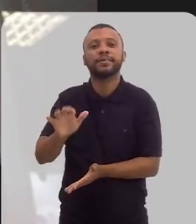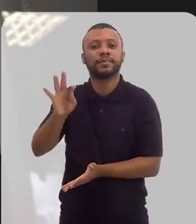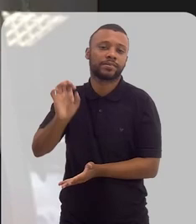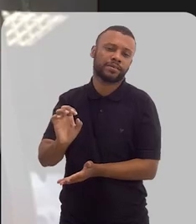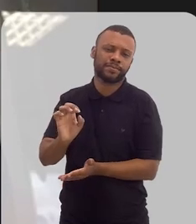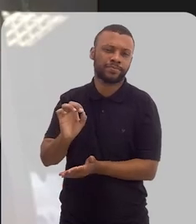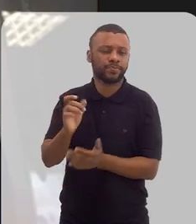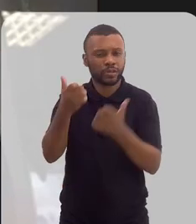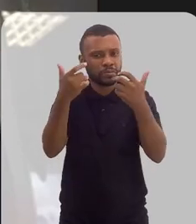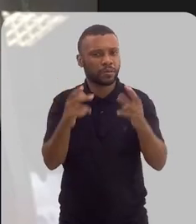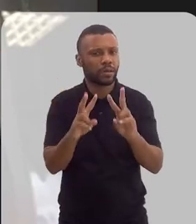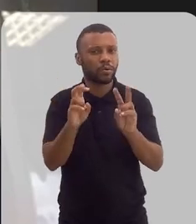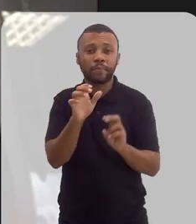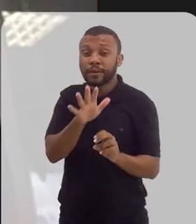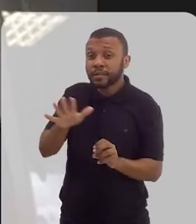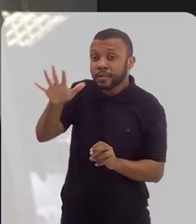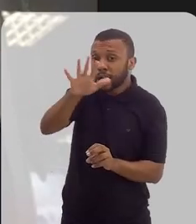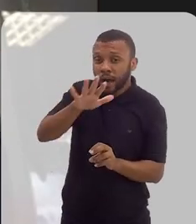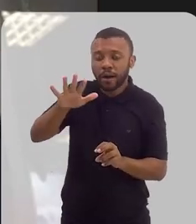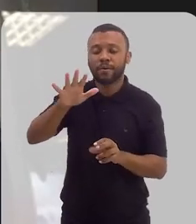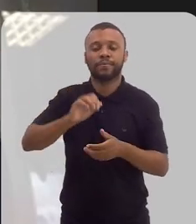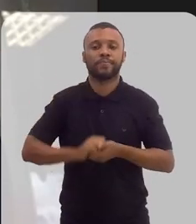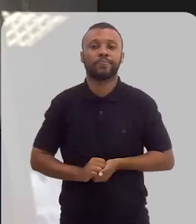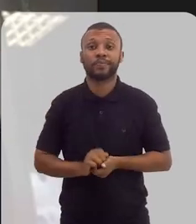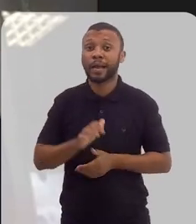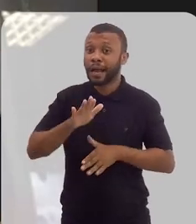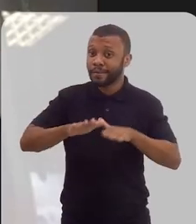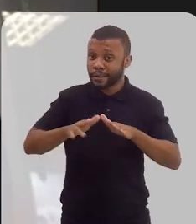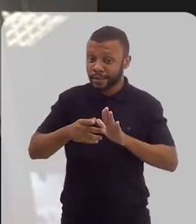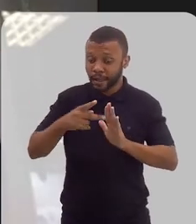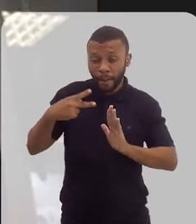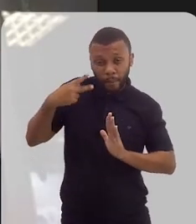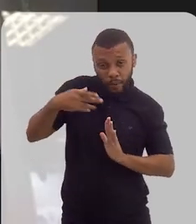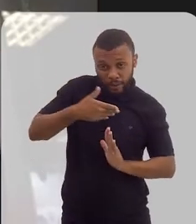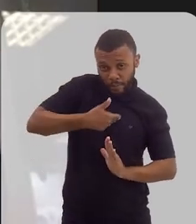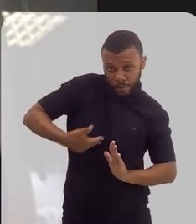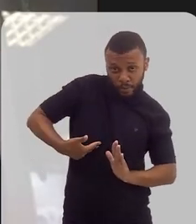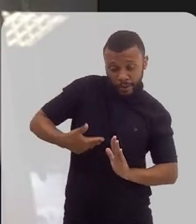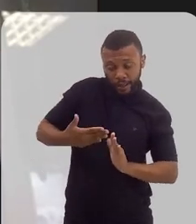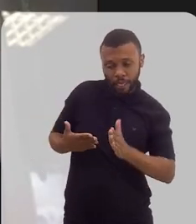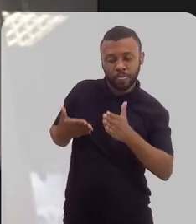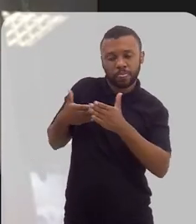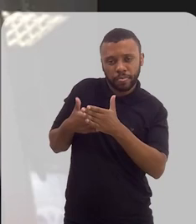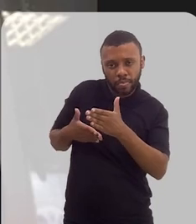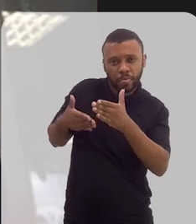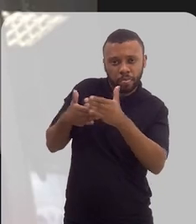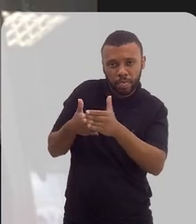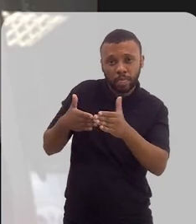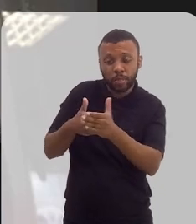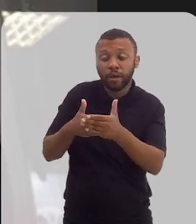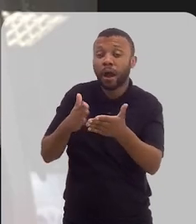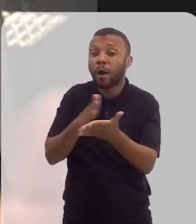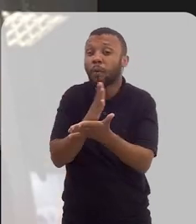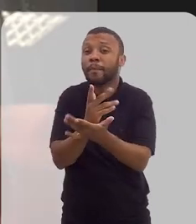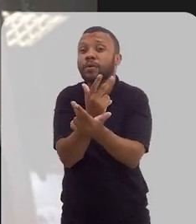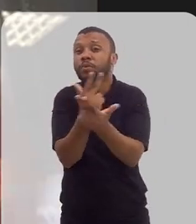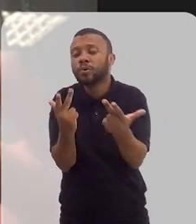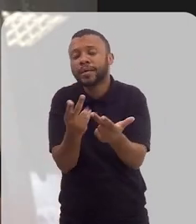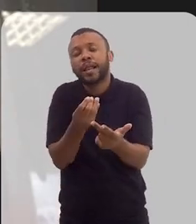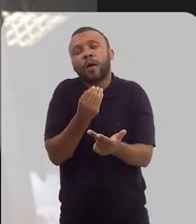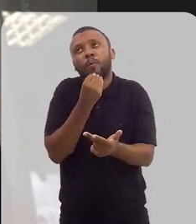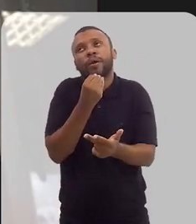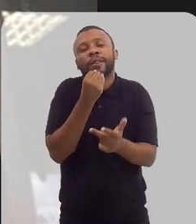forma muito geral, elas não criam impedimento para algumas coisas que você poderia